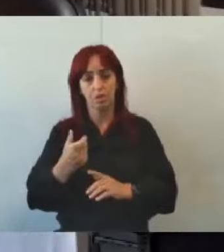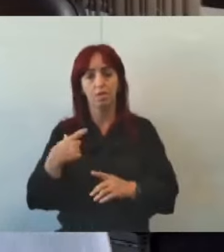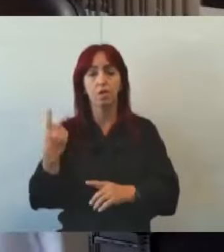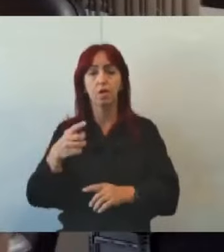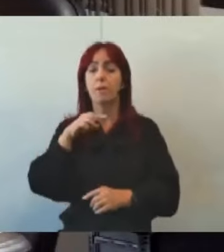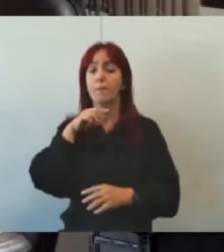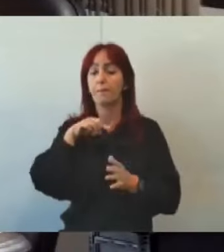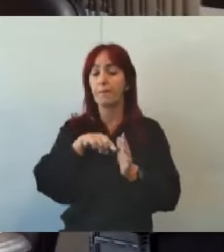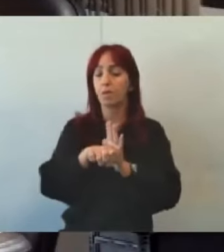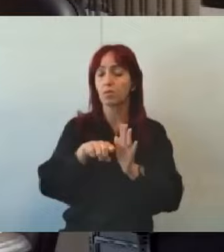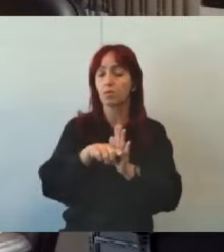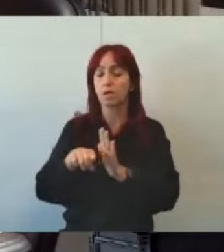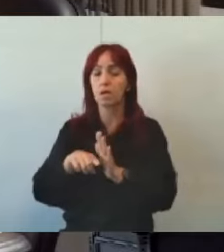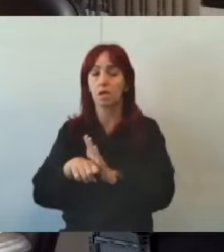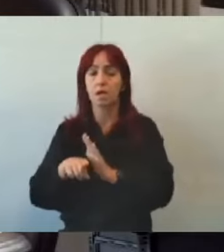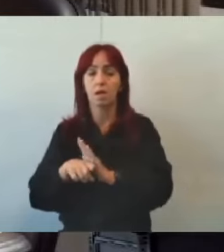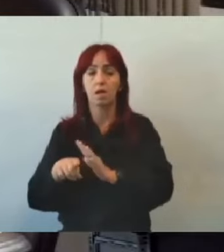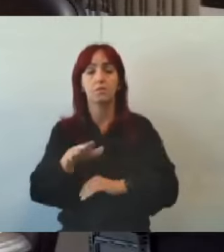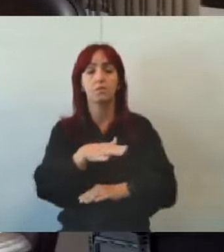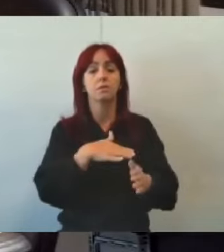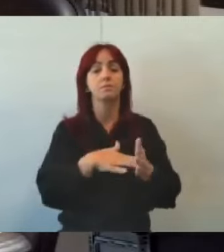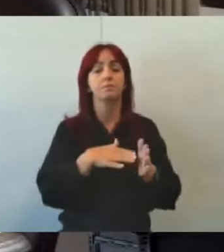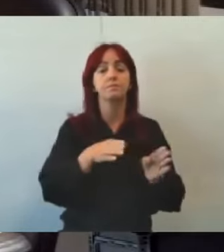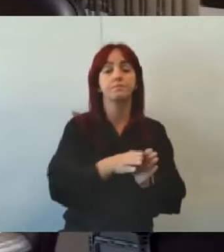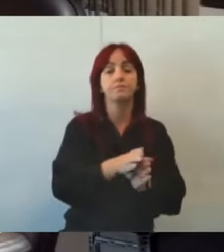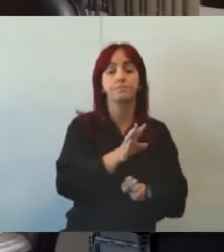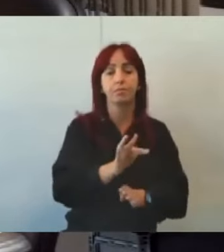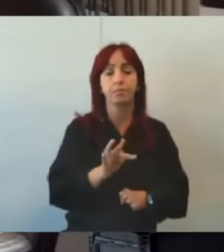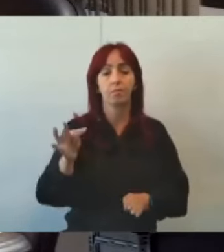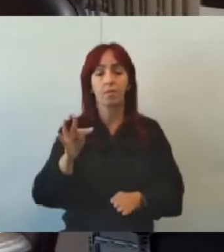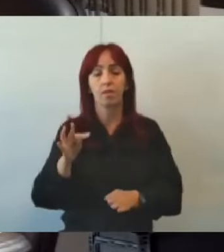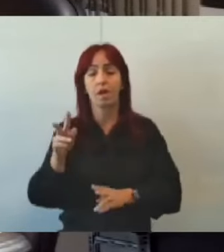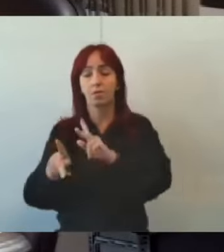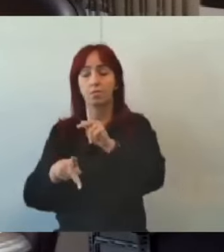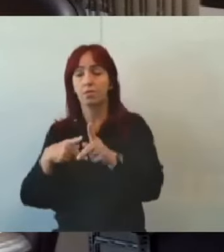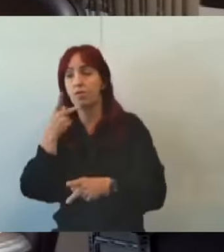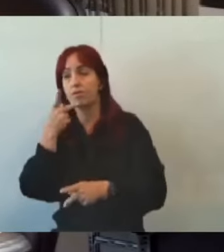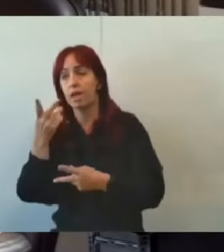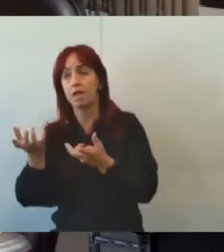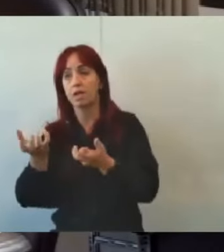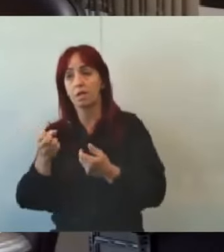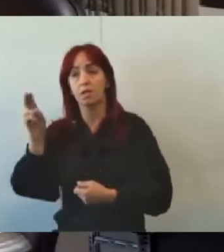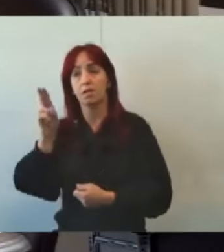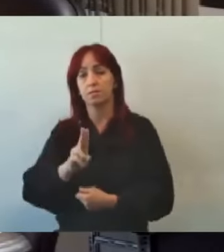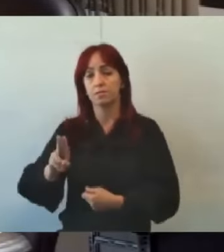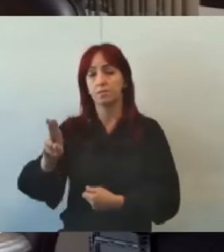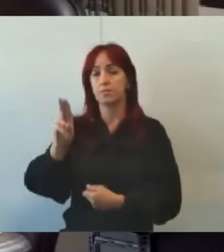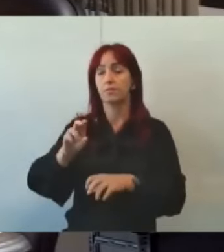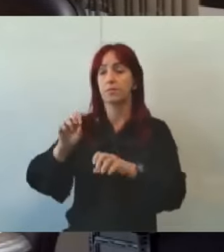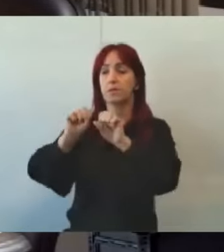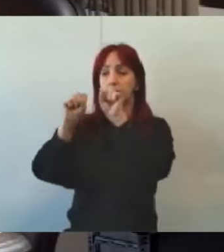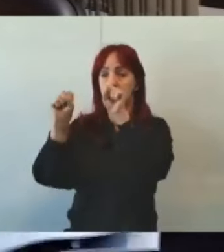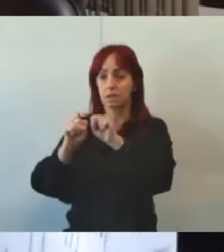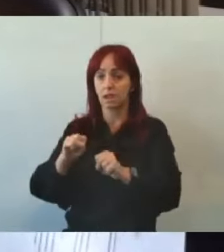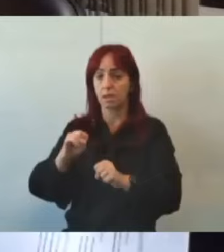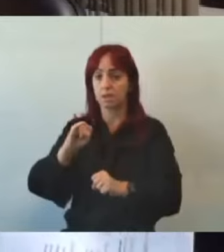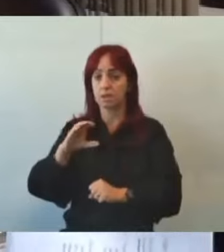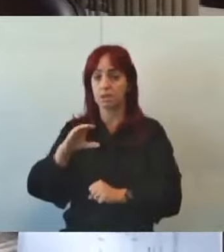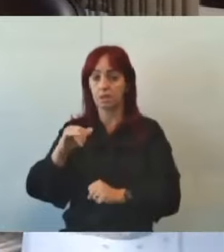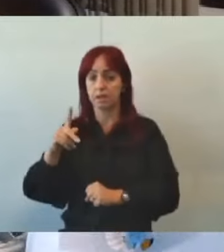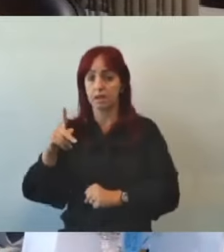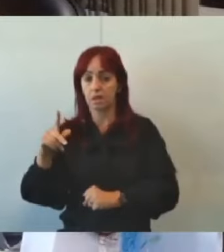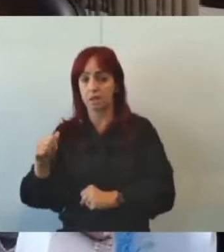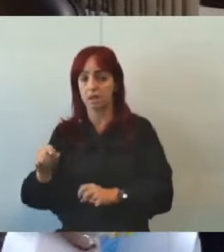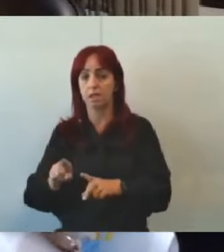todos os conselhos tutelares, todos os conselheiros falaram que querem sim a utilização do CIPIA. A gente vê que em